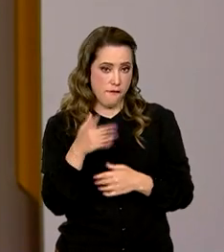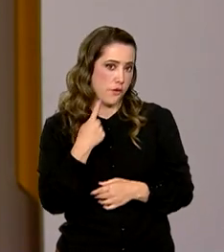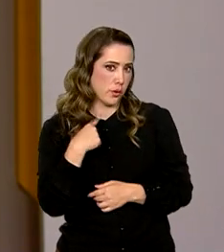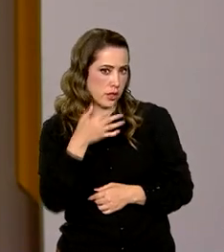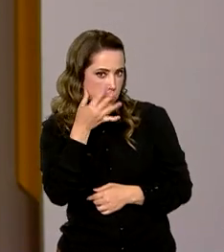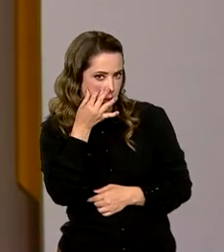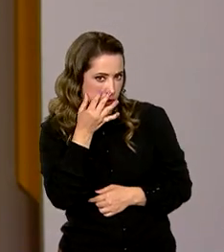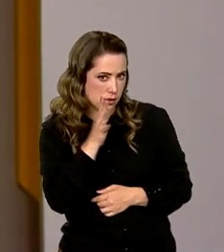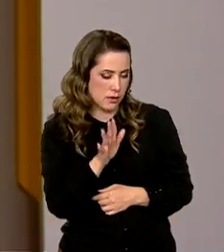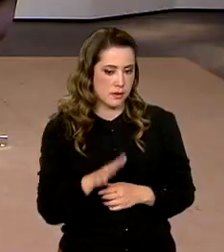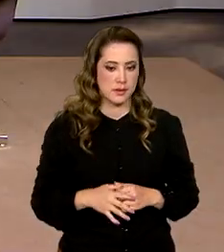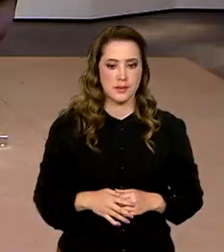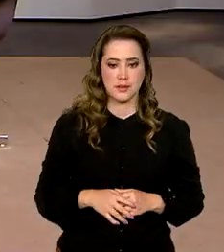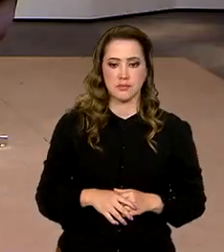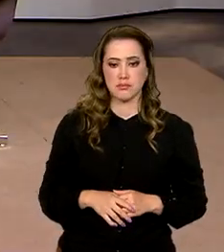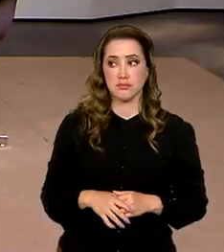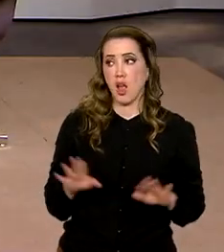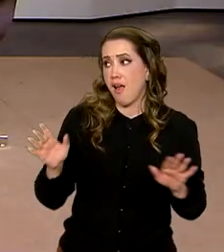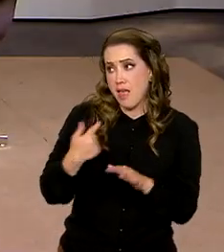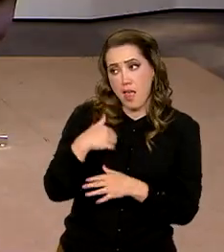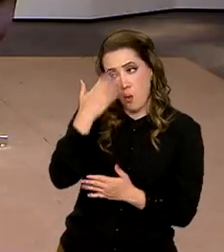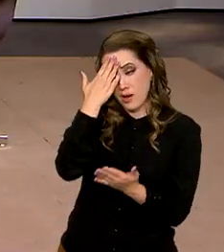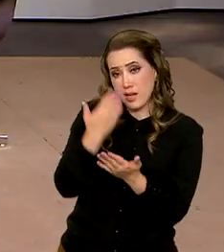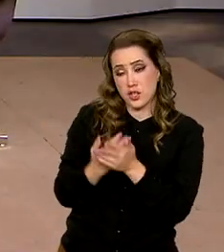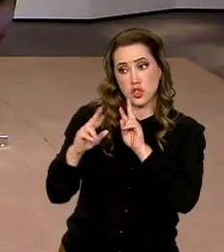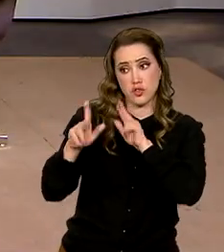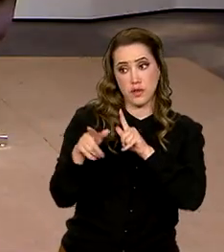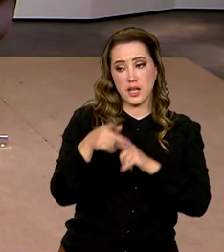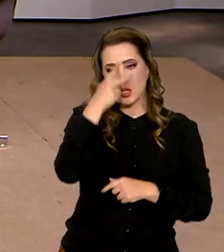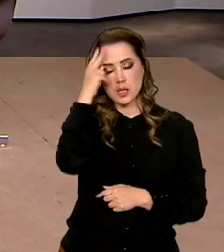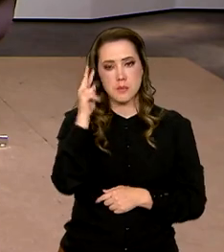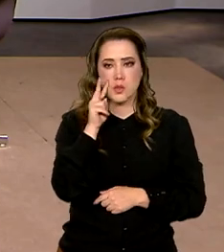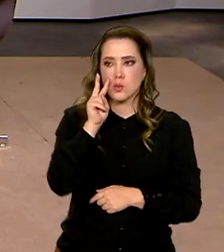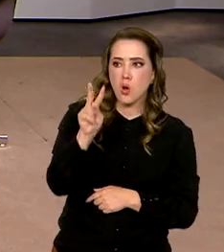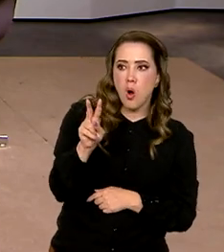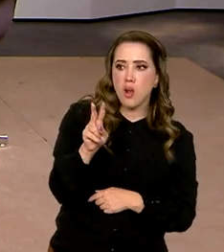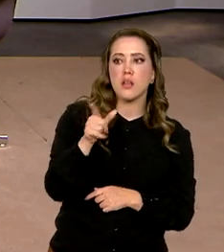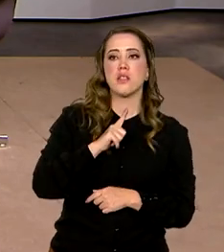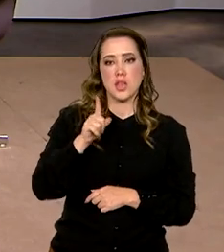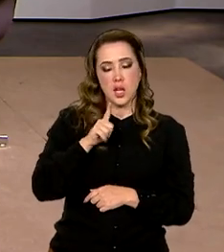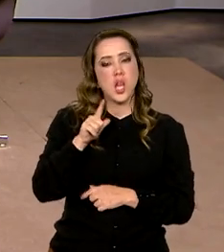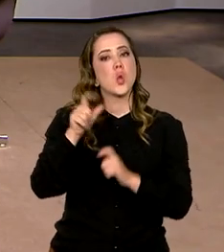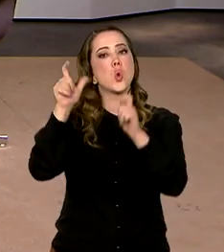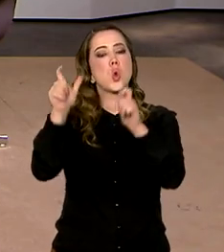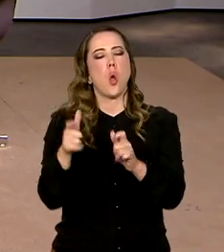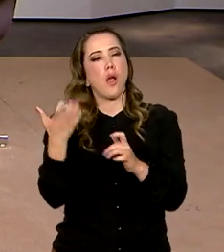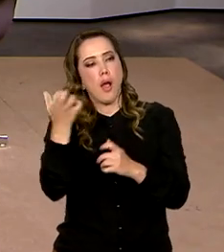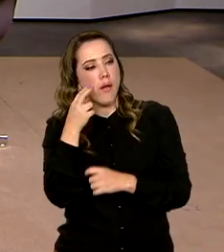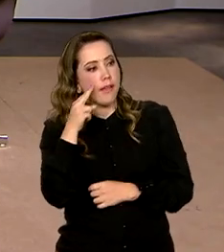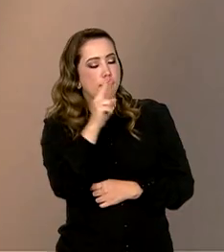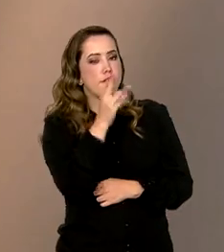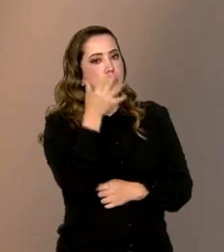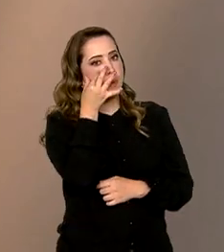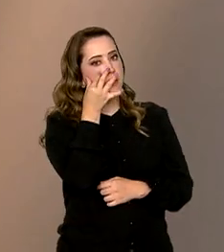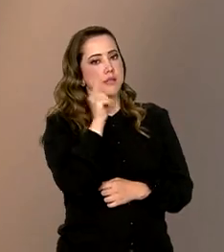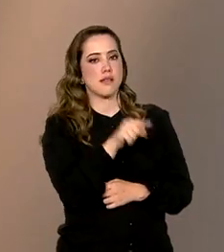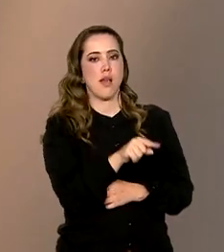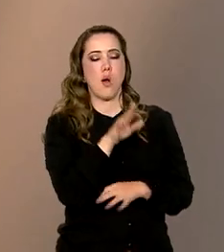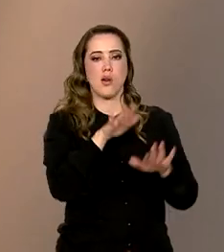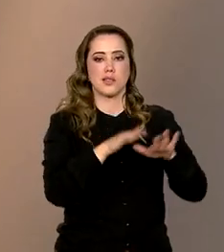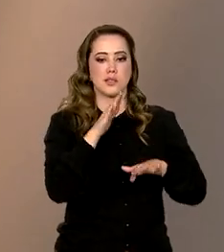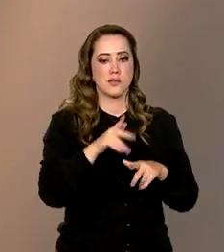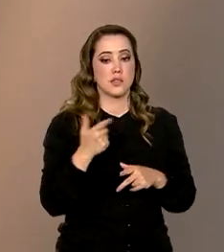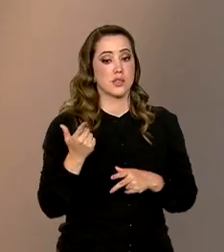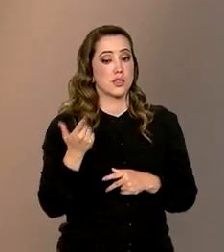pensar nessa questão? Ah, eu acho que é o contrário, Divulgo o acervo, as pessoas ficam ali com vontade de ver aquilo ali ao vivo e a cores. Muitas